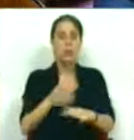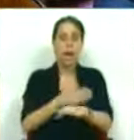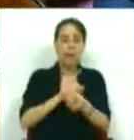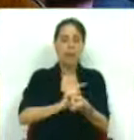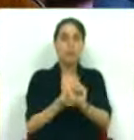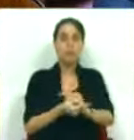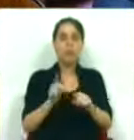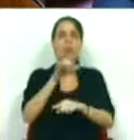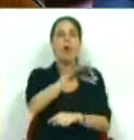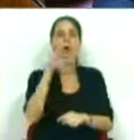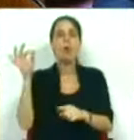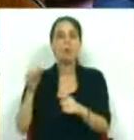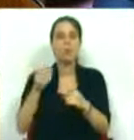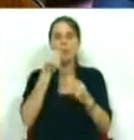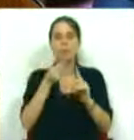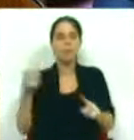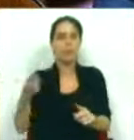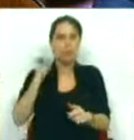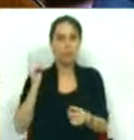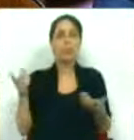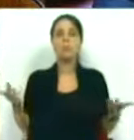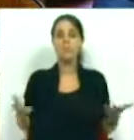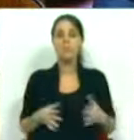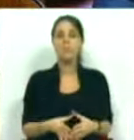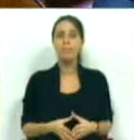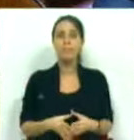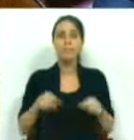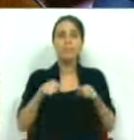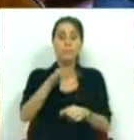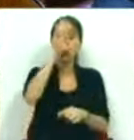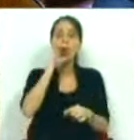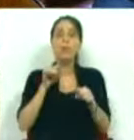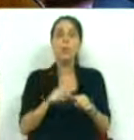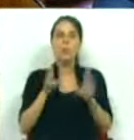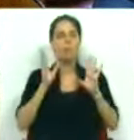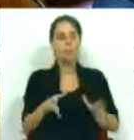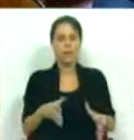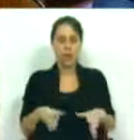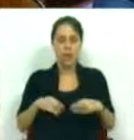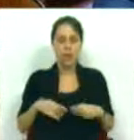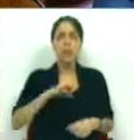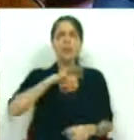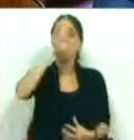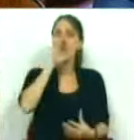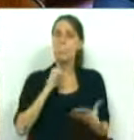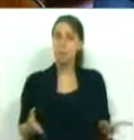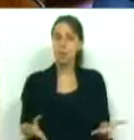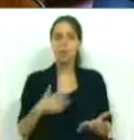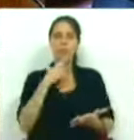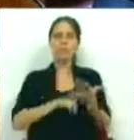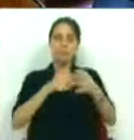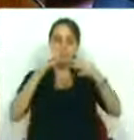antes resultaram de opções menos corretas e que este Governo tem que adotar, e o Sr. Ministro,